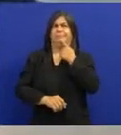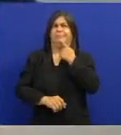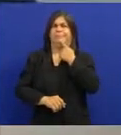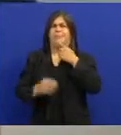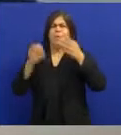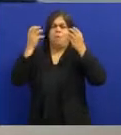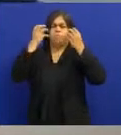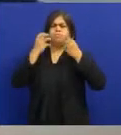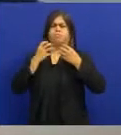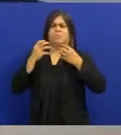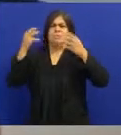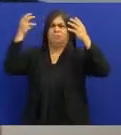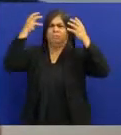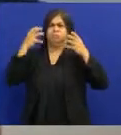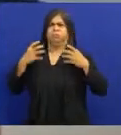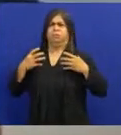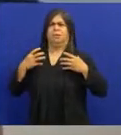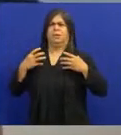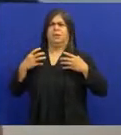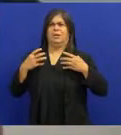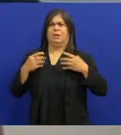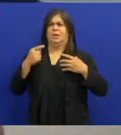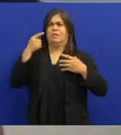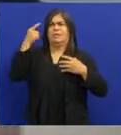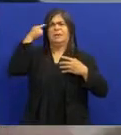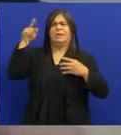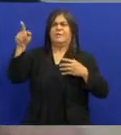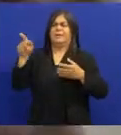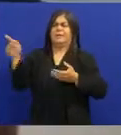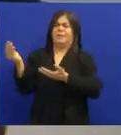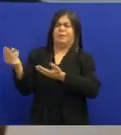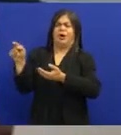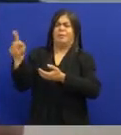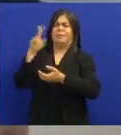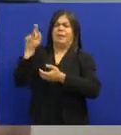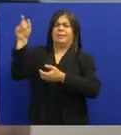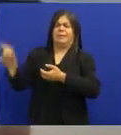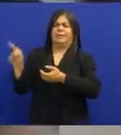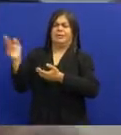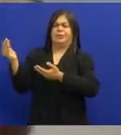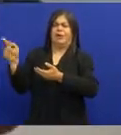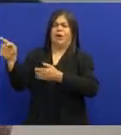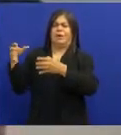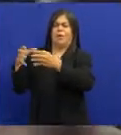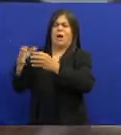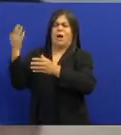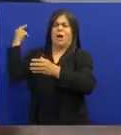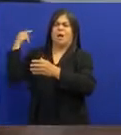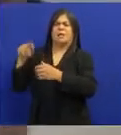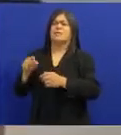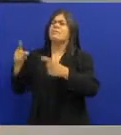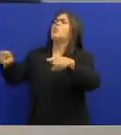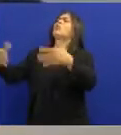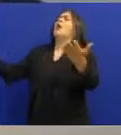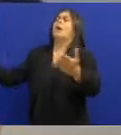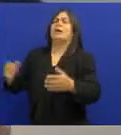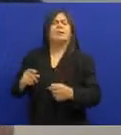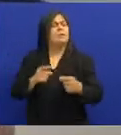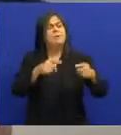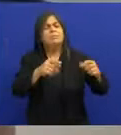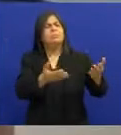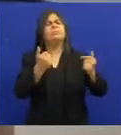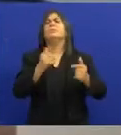Pelo jeito da gente Que usava barba Cabelo grande Que a gente fosse Da Jovem Guarda Aí eu dizia Mas qual é a música?